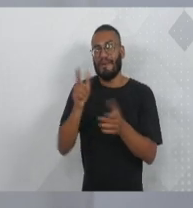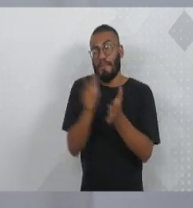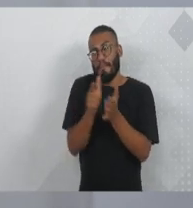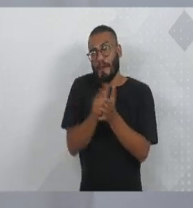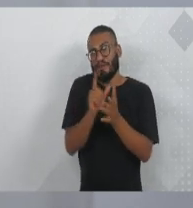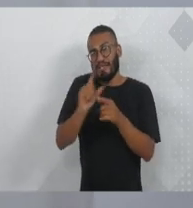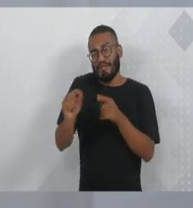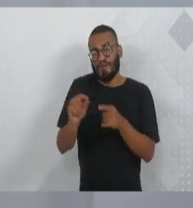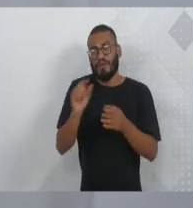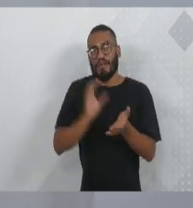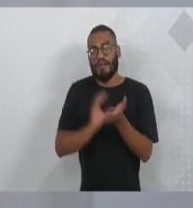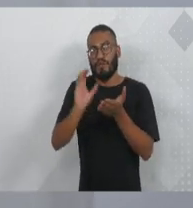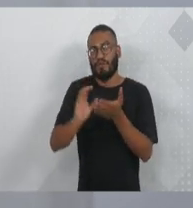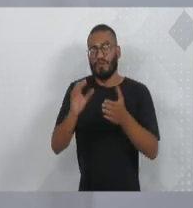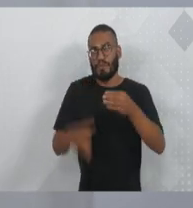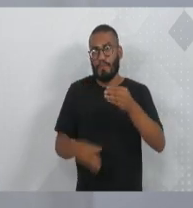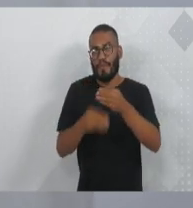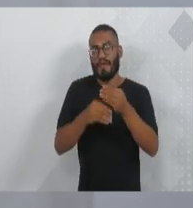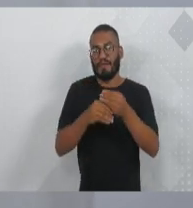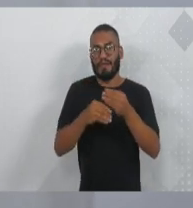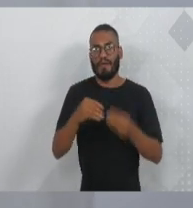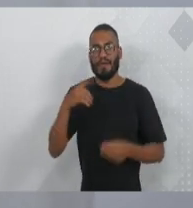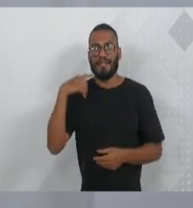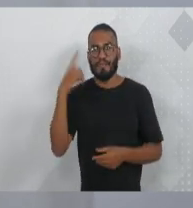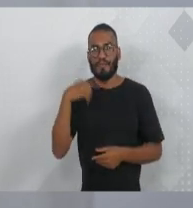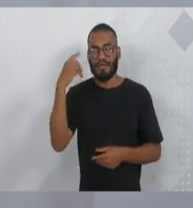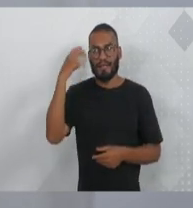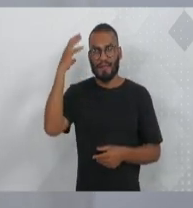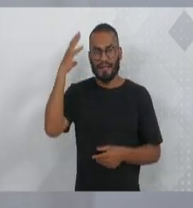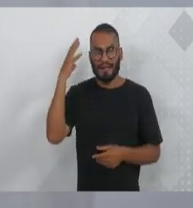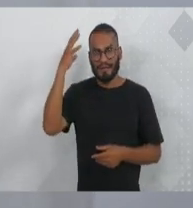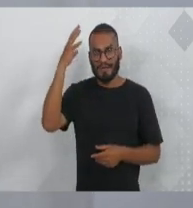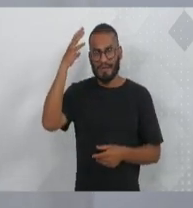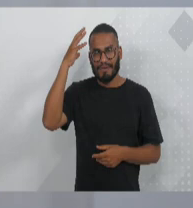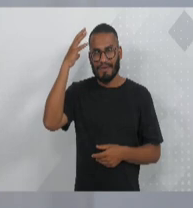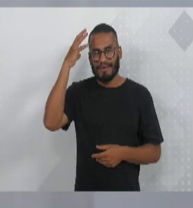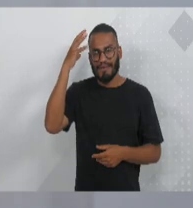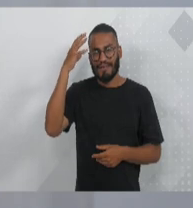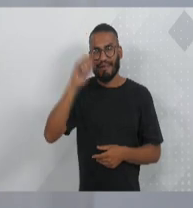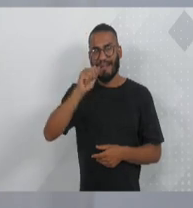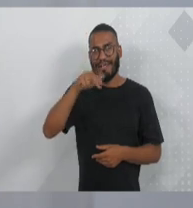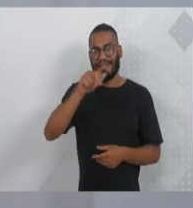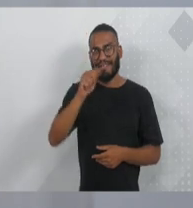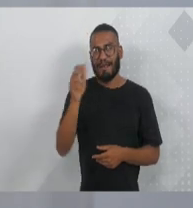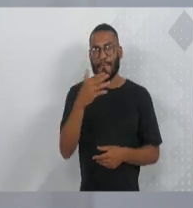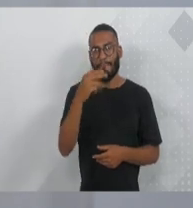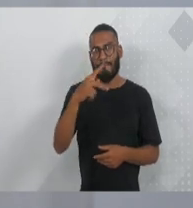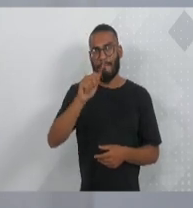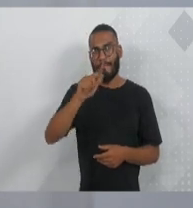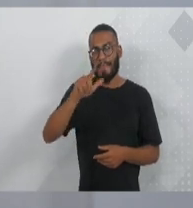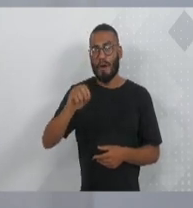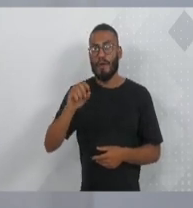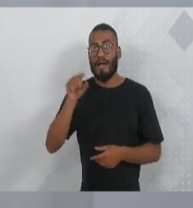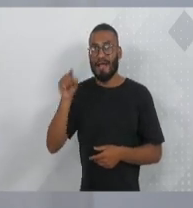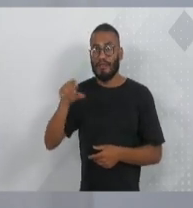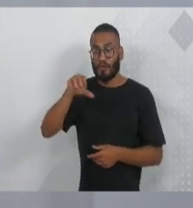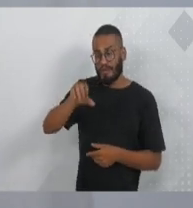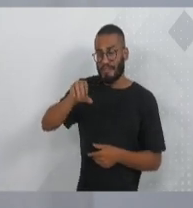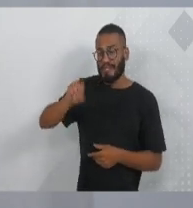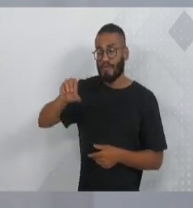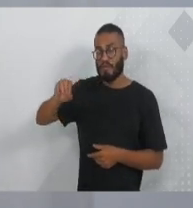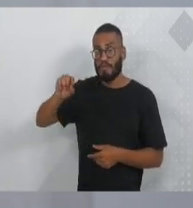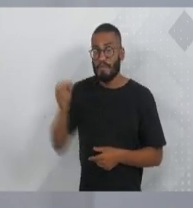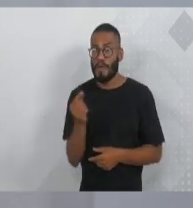Conta com recursos também de emenda, da nossa deputada Ana Paula Alimas, só ali tem cerca de 900 mil reais sendo disponibilizados,